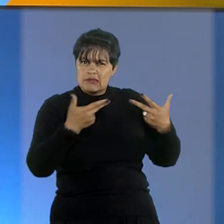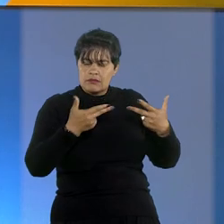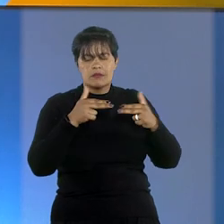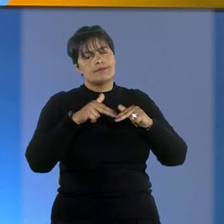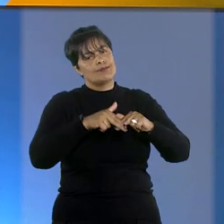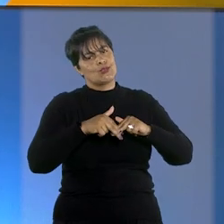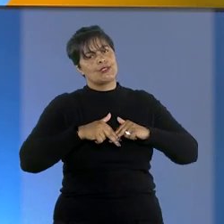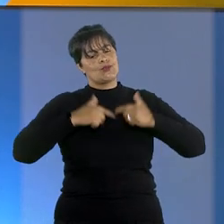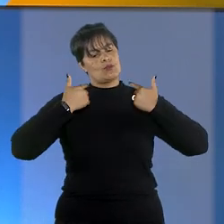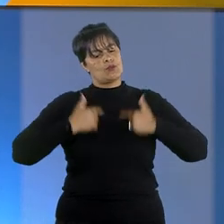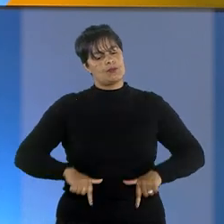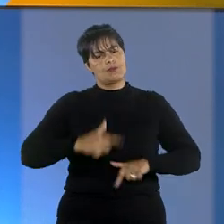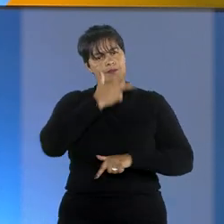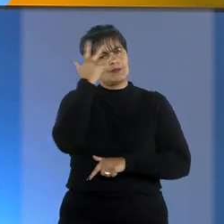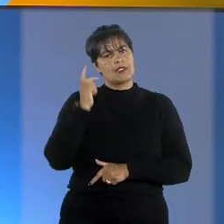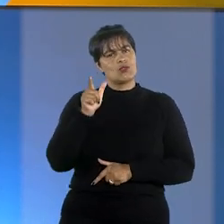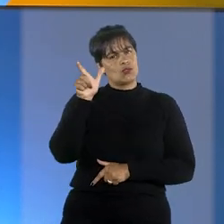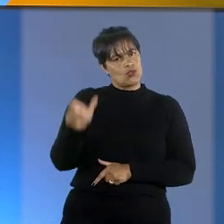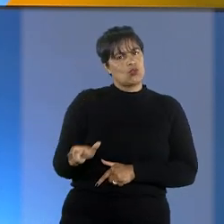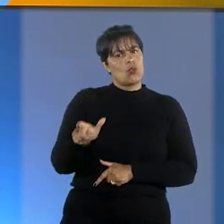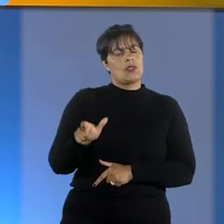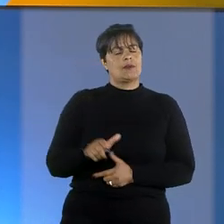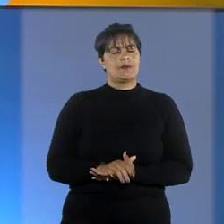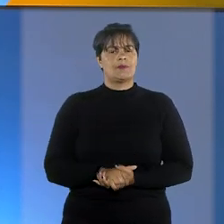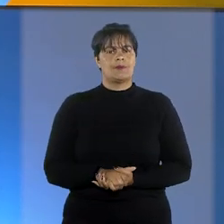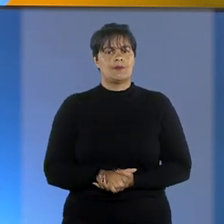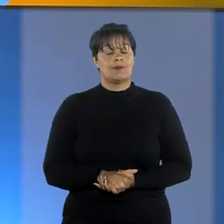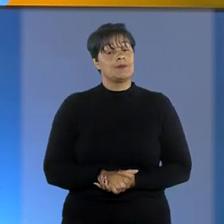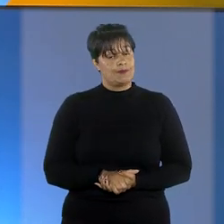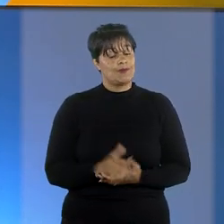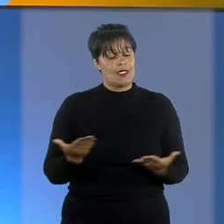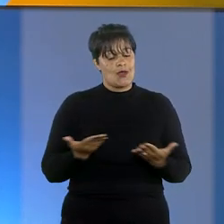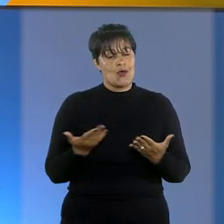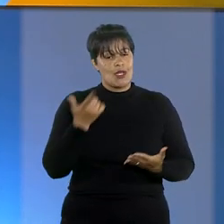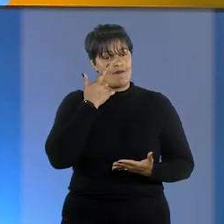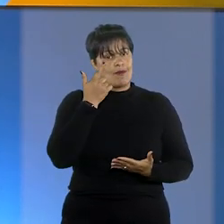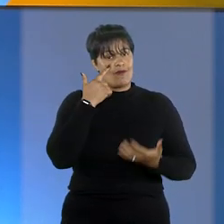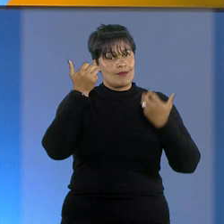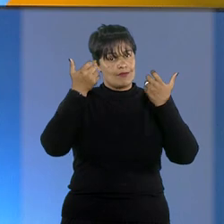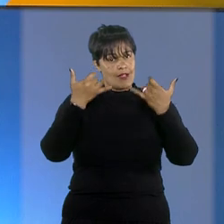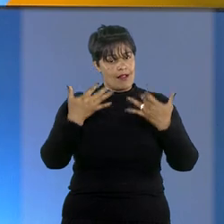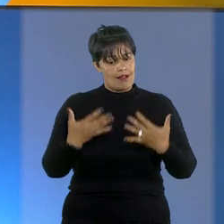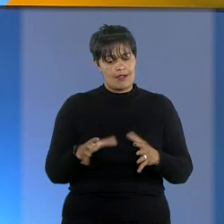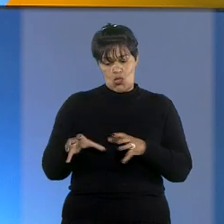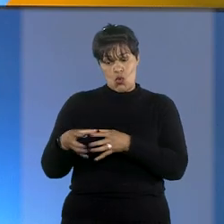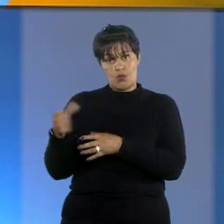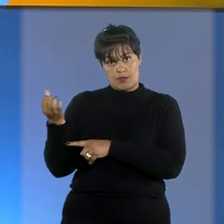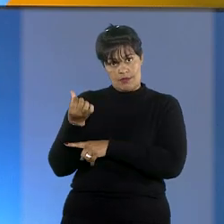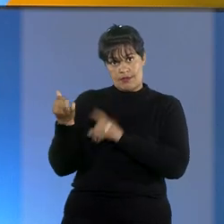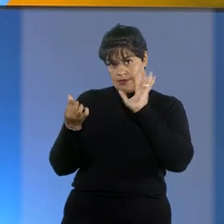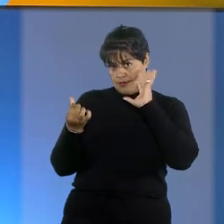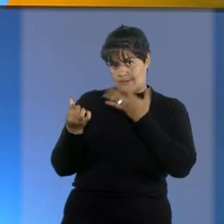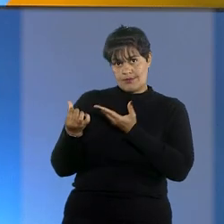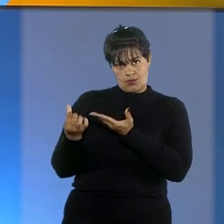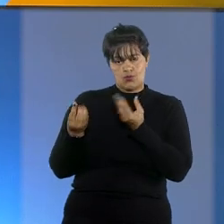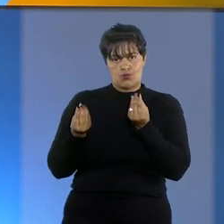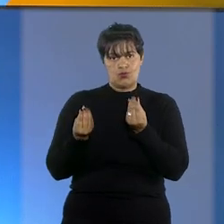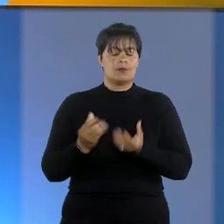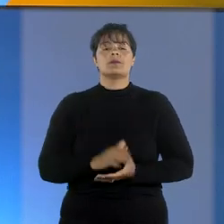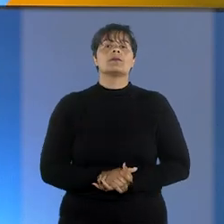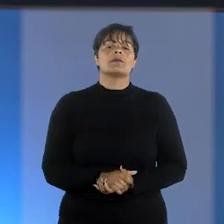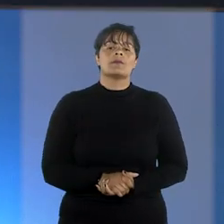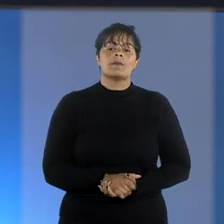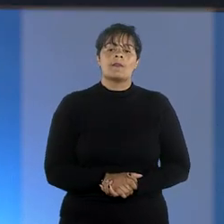absolvição por roubo e estupro em ônibus. Entenda a decisão da sexta turma com a repórter Marina Campos.